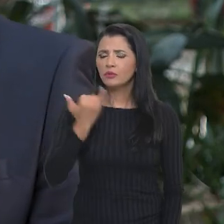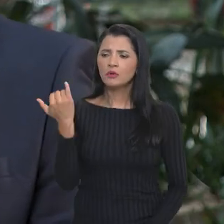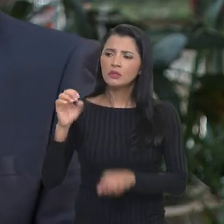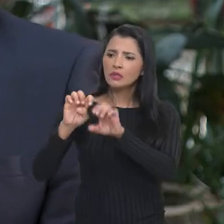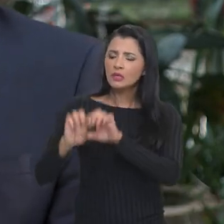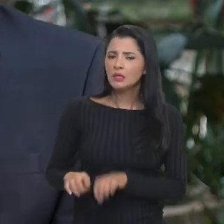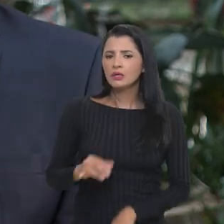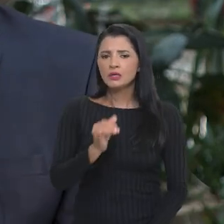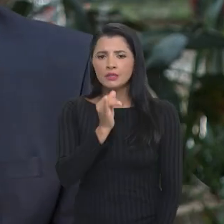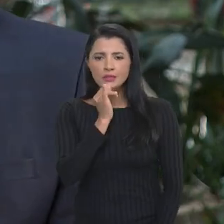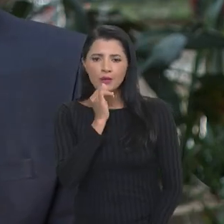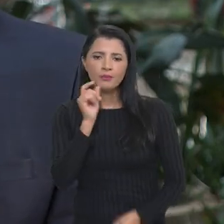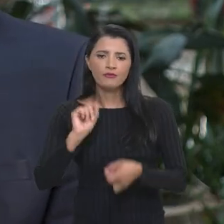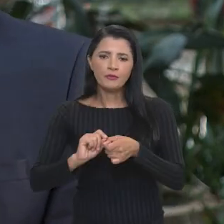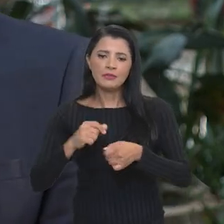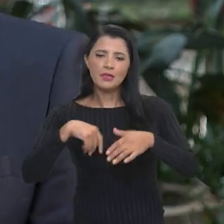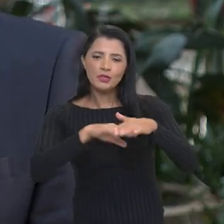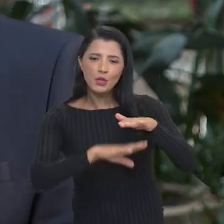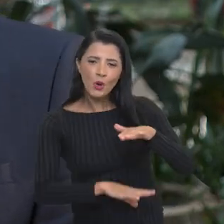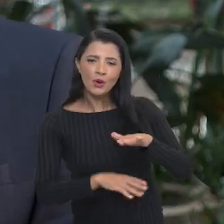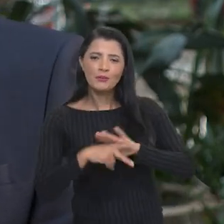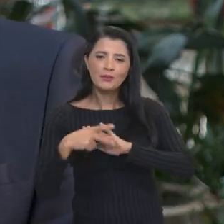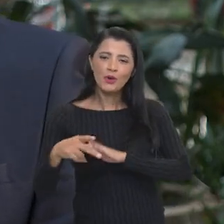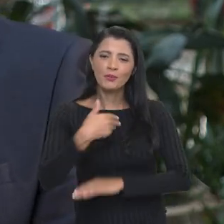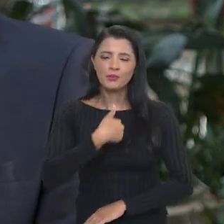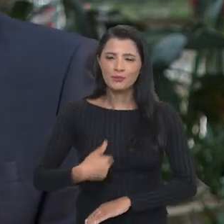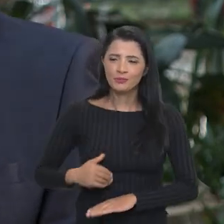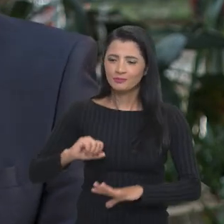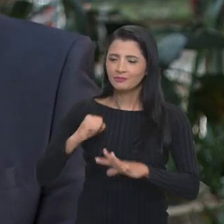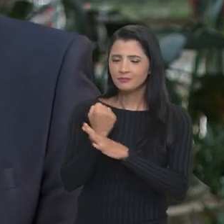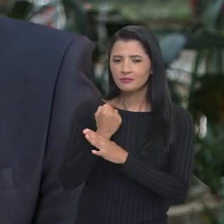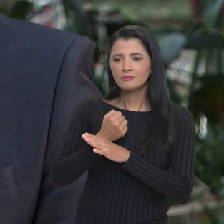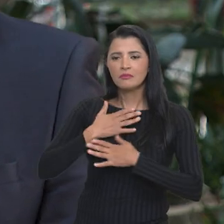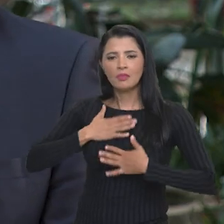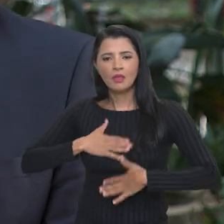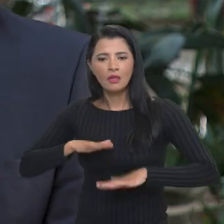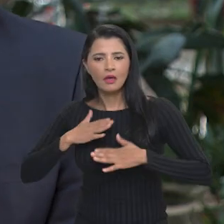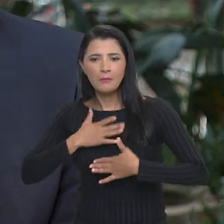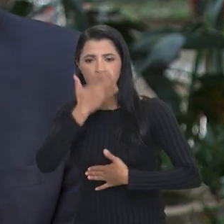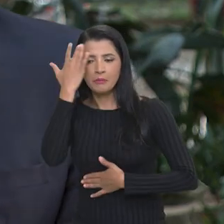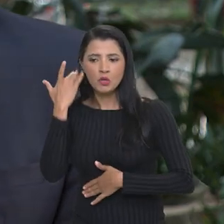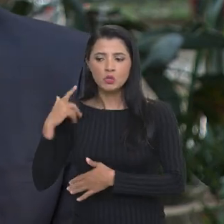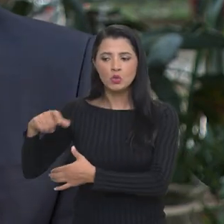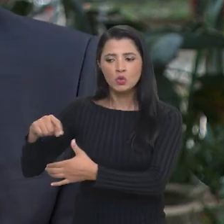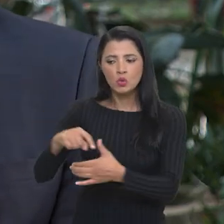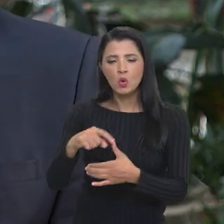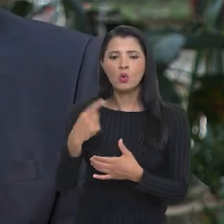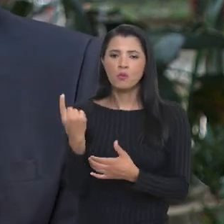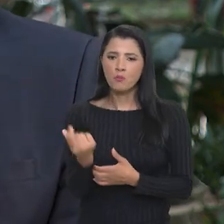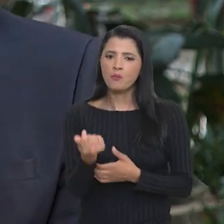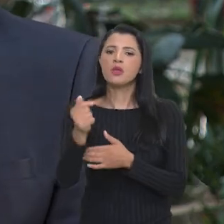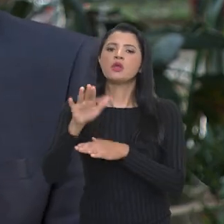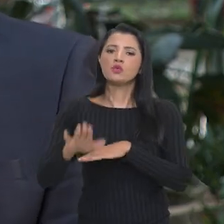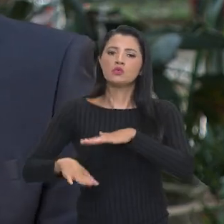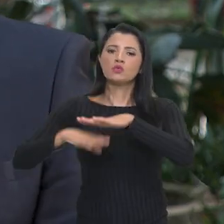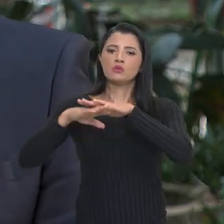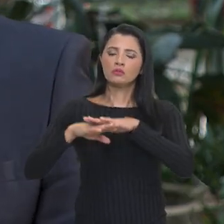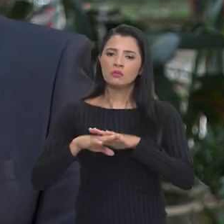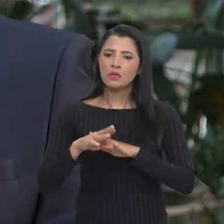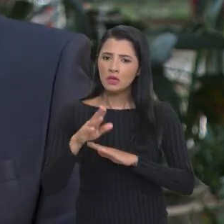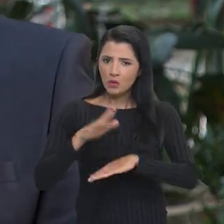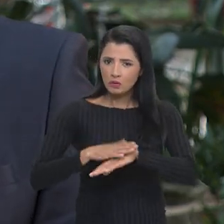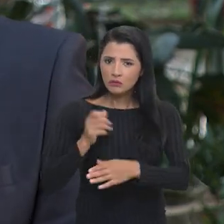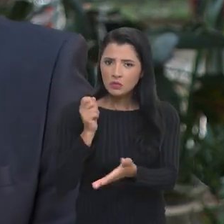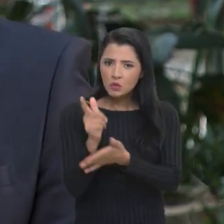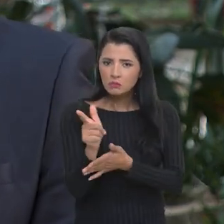públicos, para garantir tranquilidade aos produtores através de um preço mínimo. Quando você compra, a Conab pode comprar a partir do momento